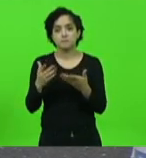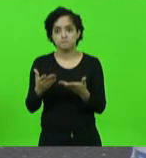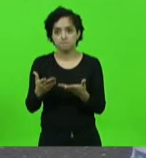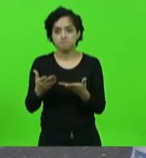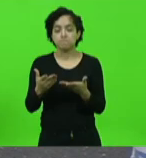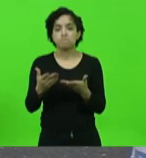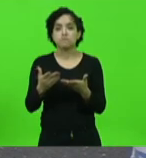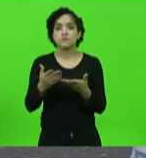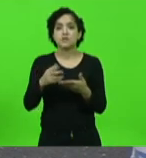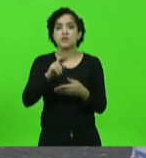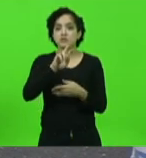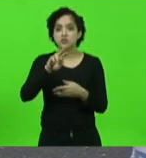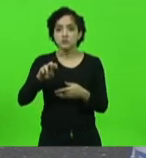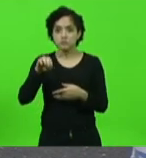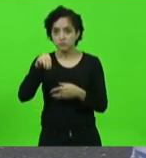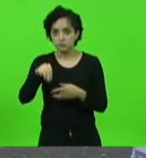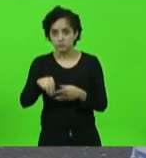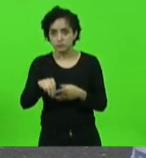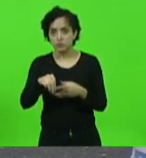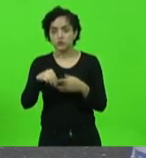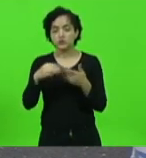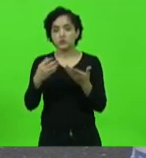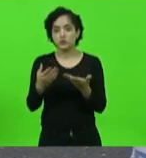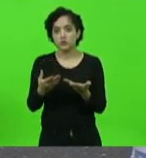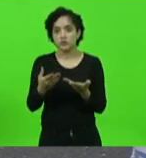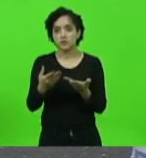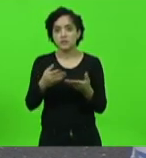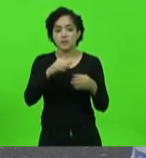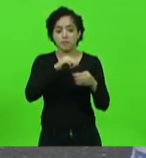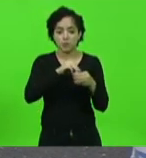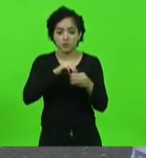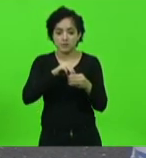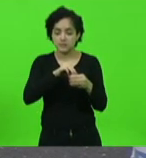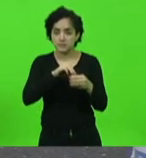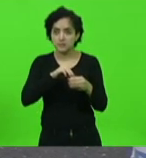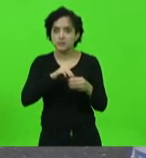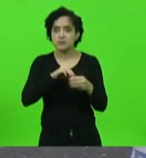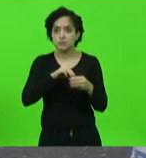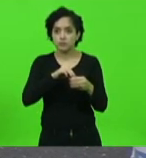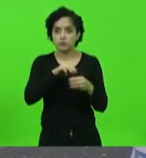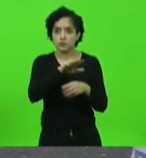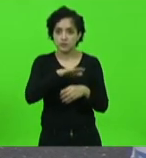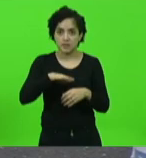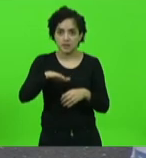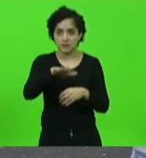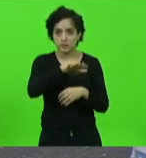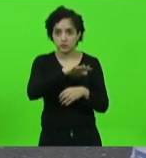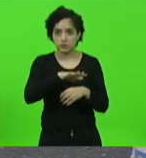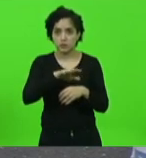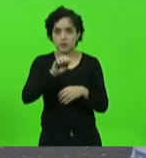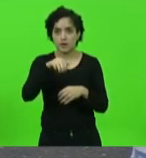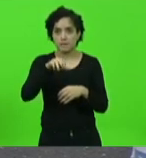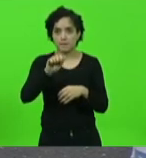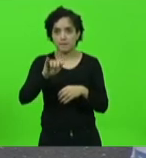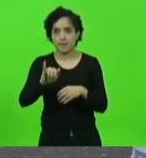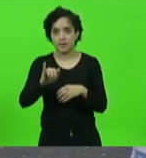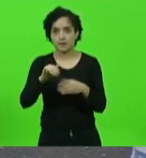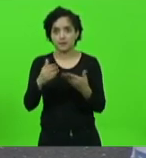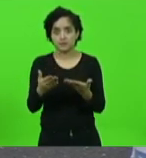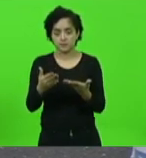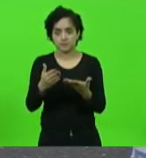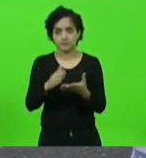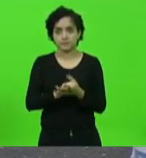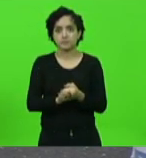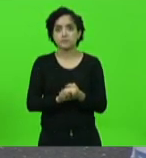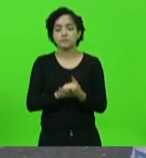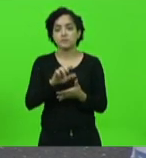Chaxim reunindo municípios da regional da Amai da Malque